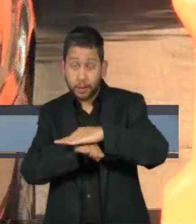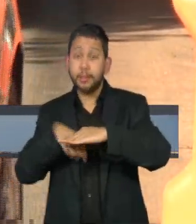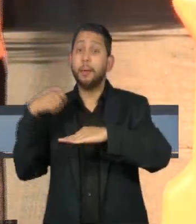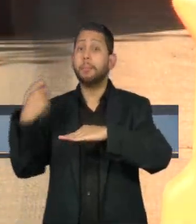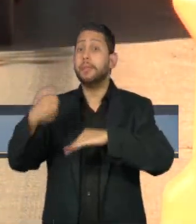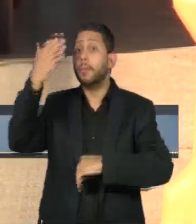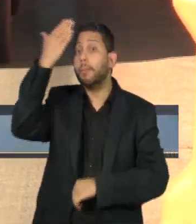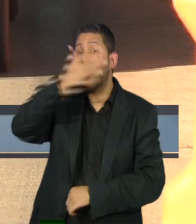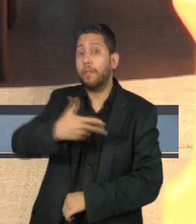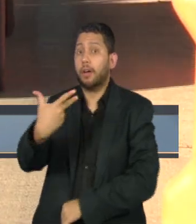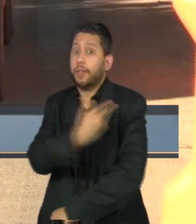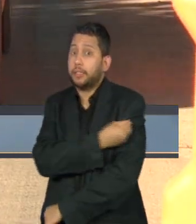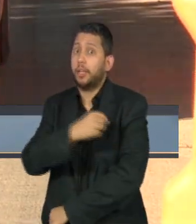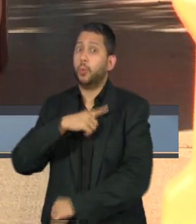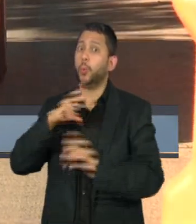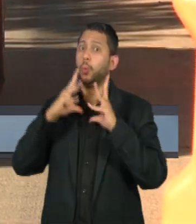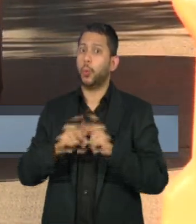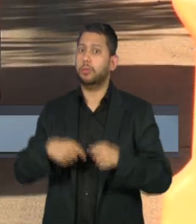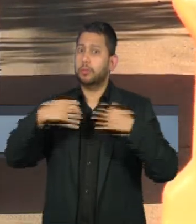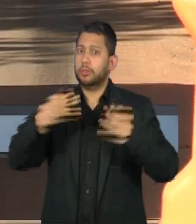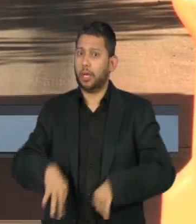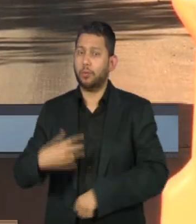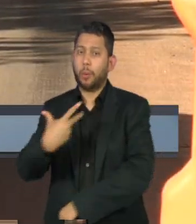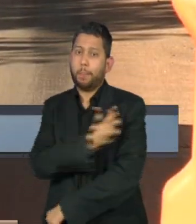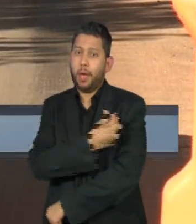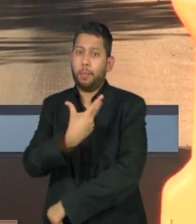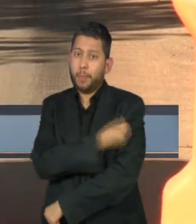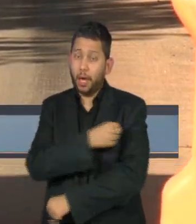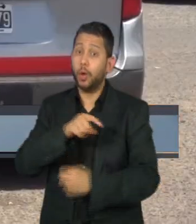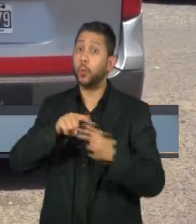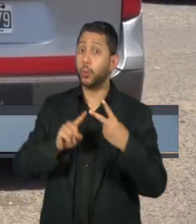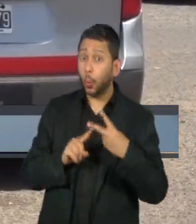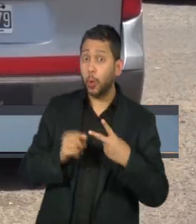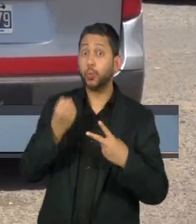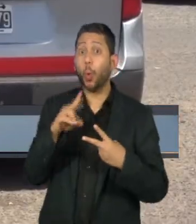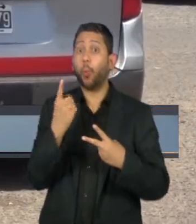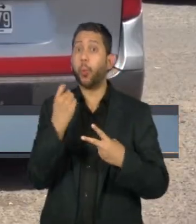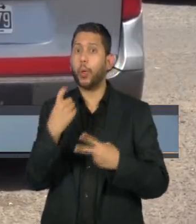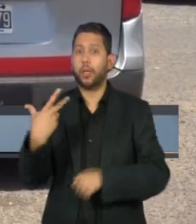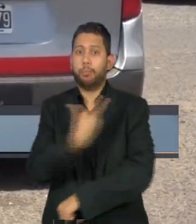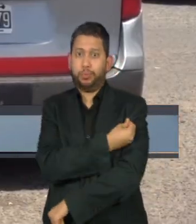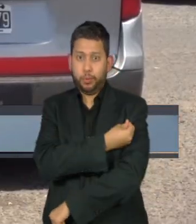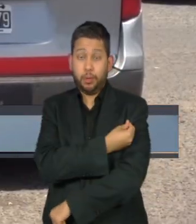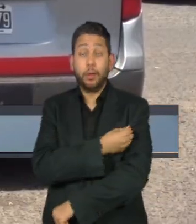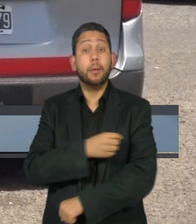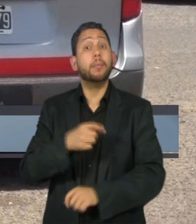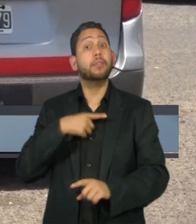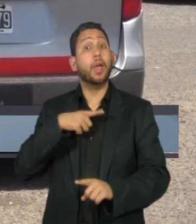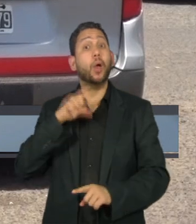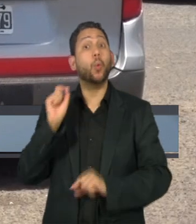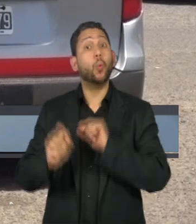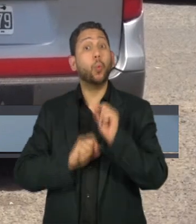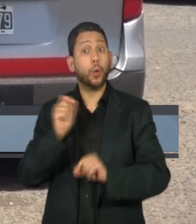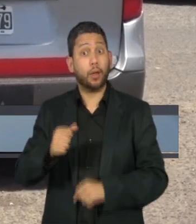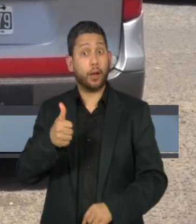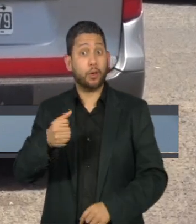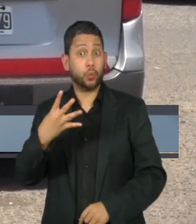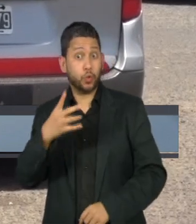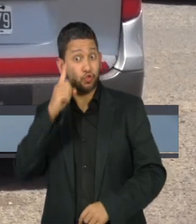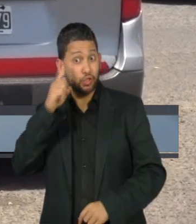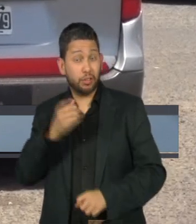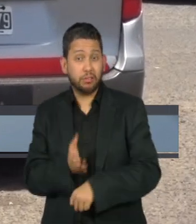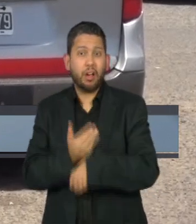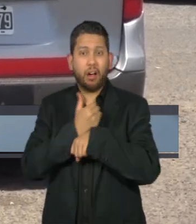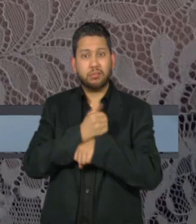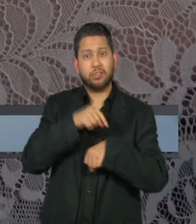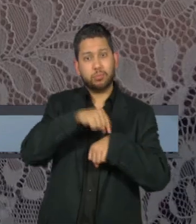a vacinação completa. Duas doses ou dose única, com a última aplicação feita 14 dias antes